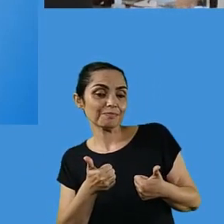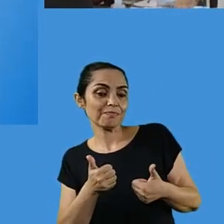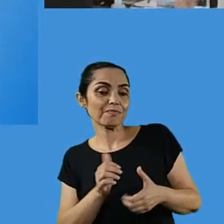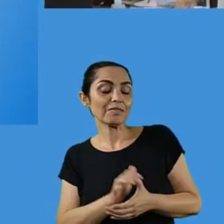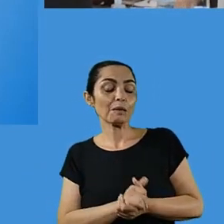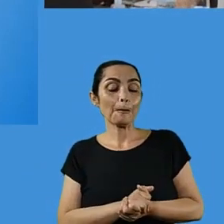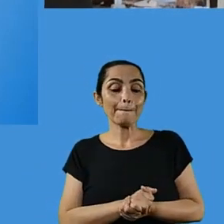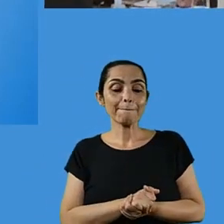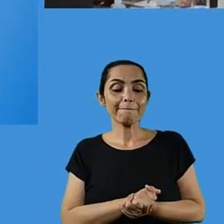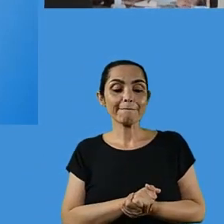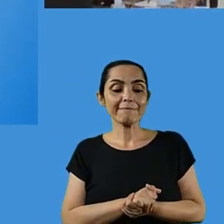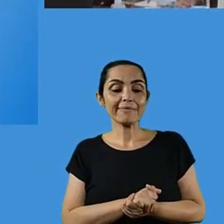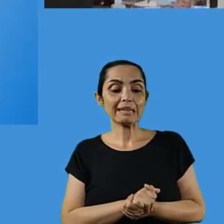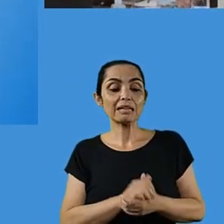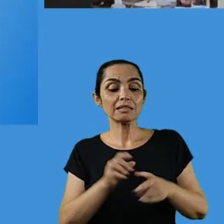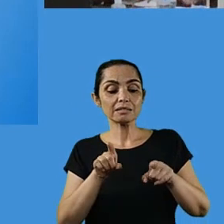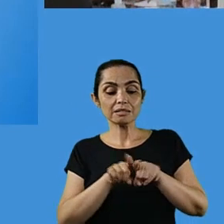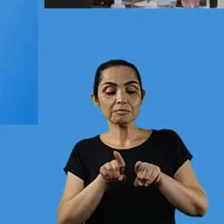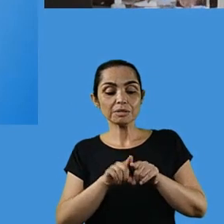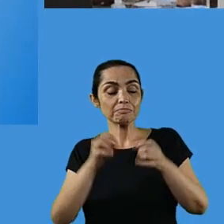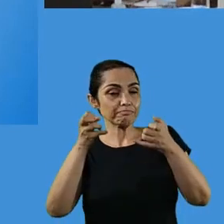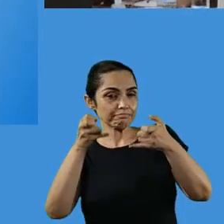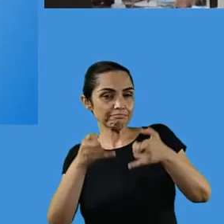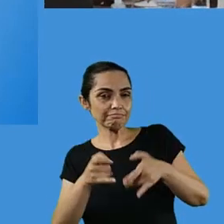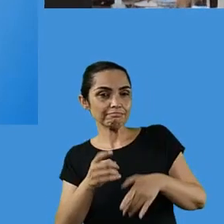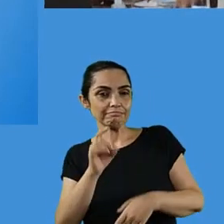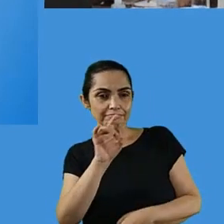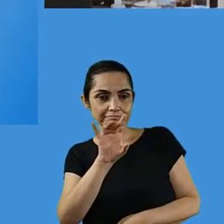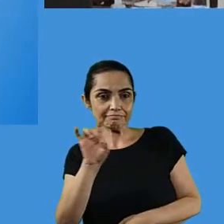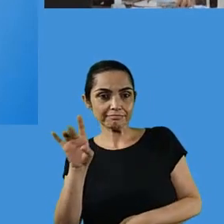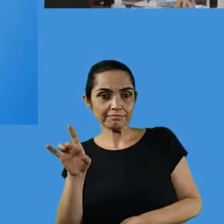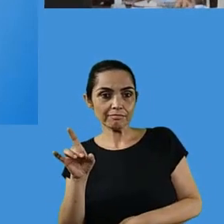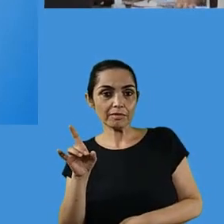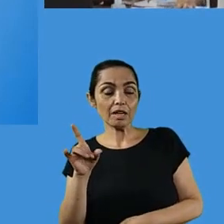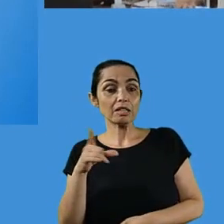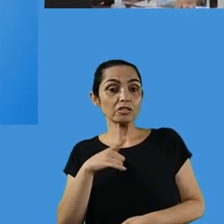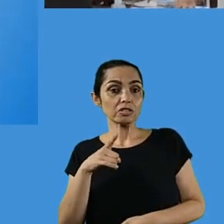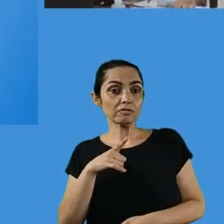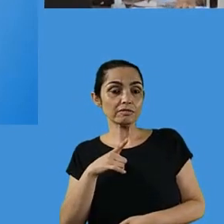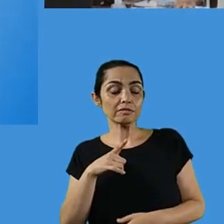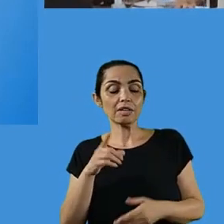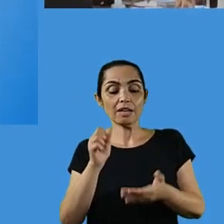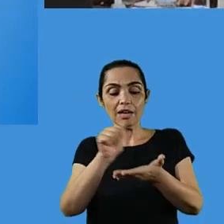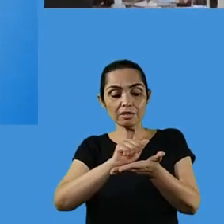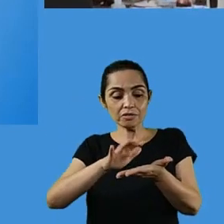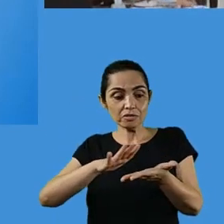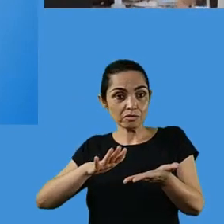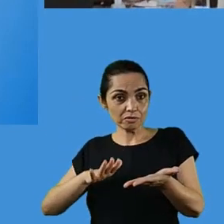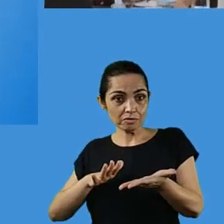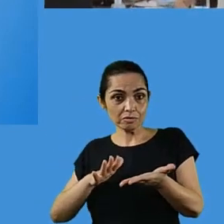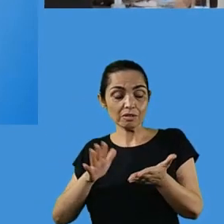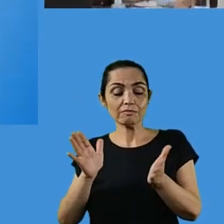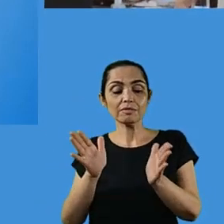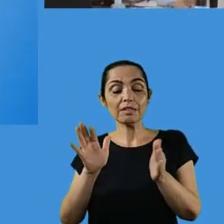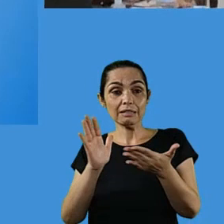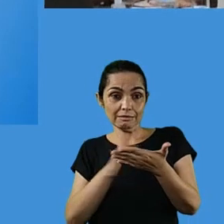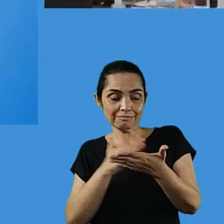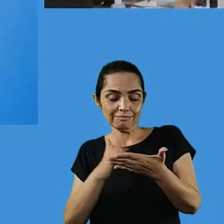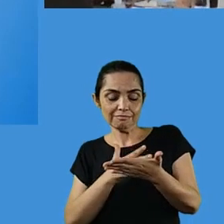gostaria de falar com vocês, quando eu acabei de dizer, quando ele tiver acesso a essas atividades curriculares, presenciais, ele,